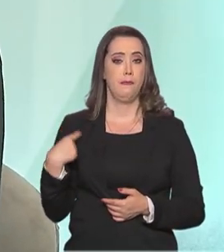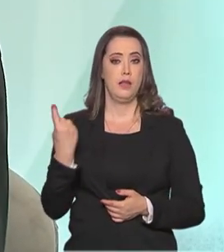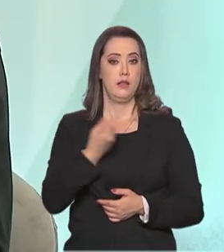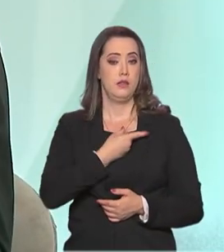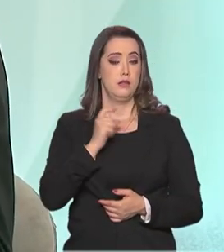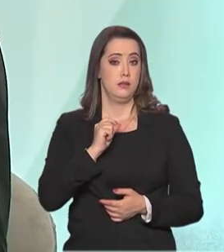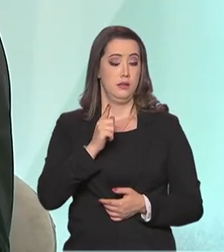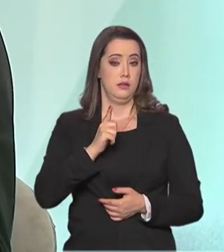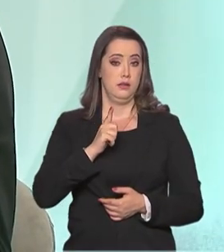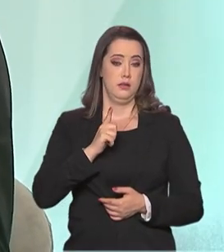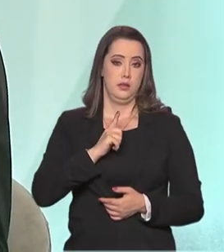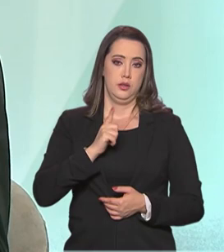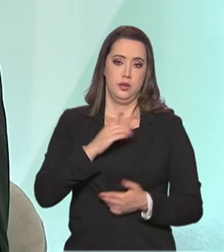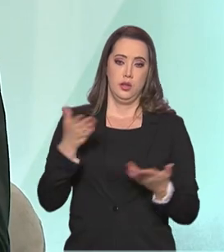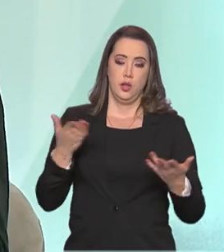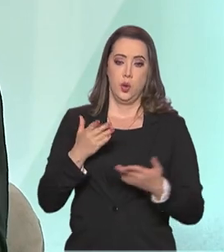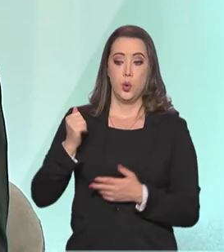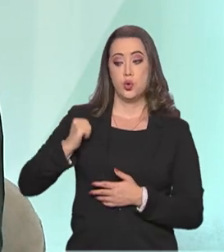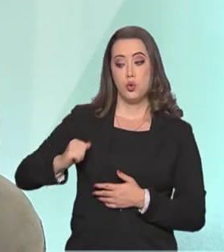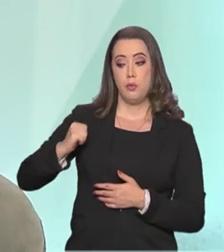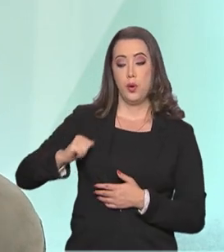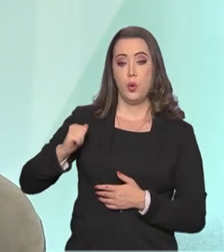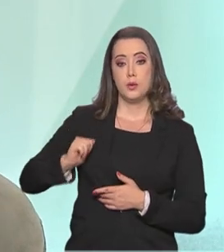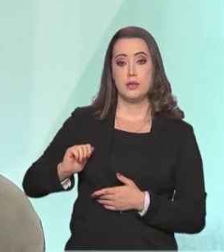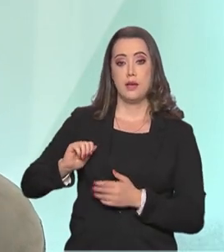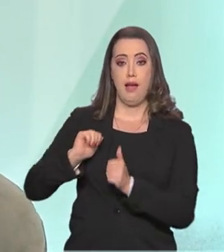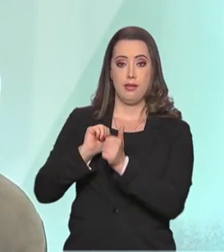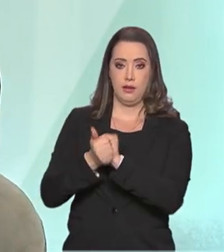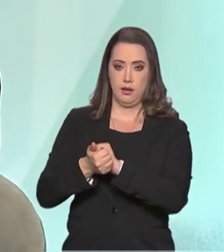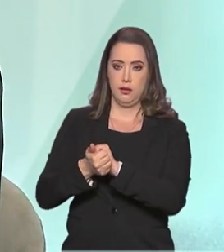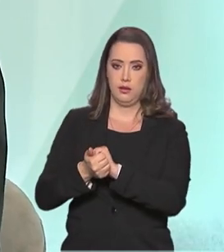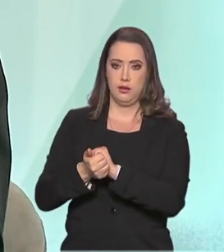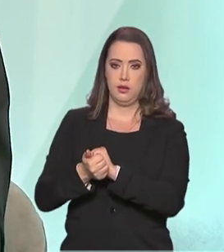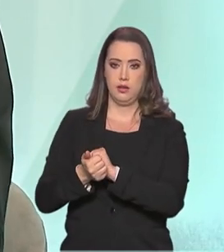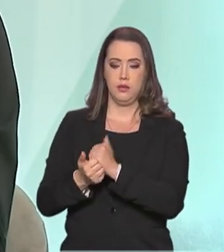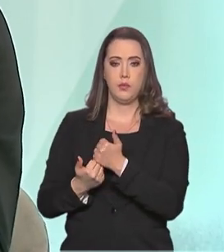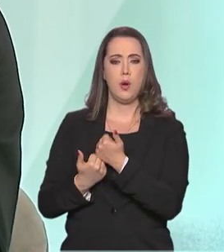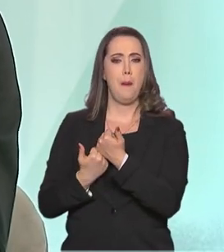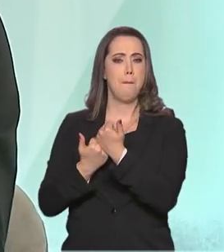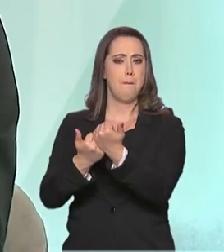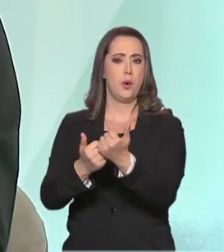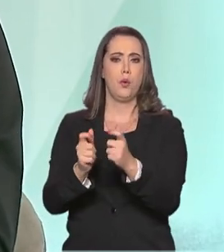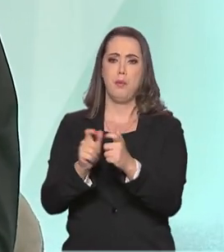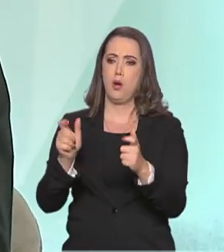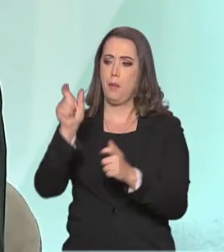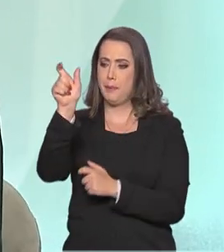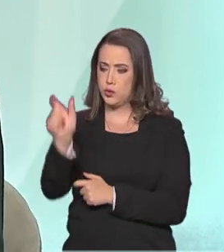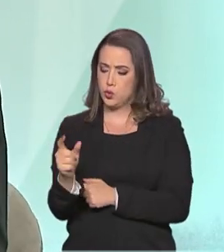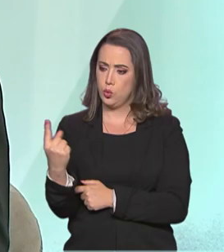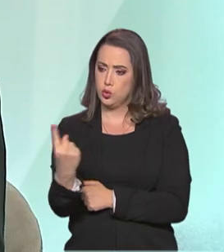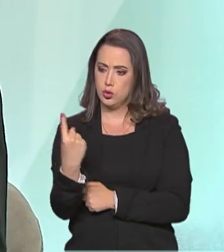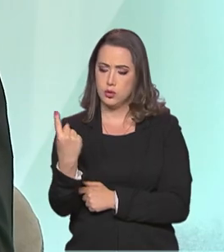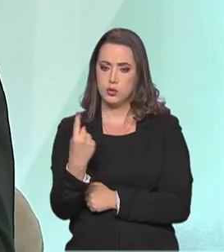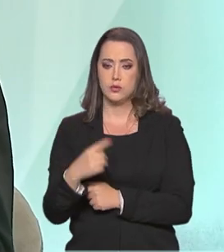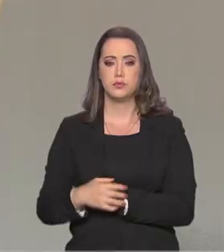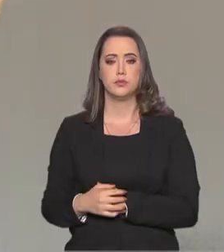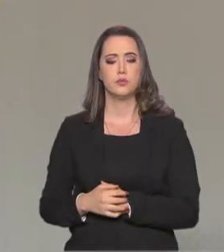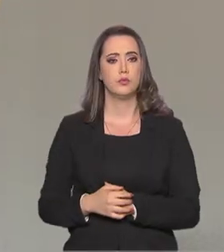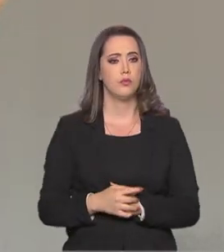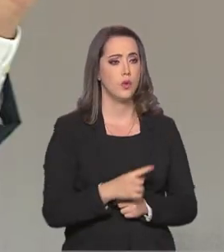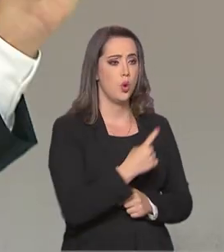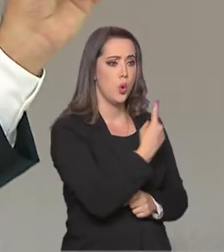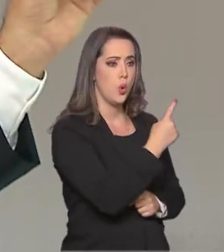A gente, o Bolsa Atleta, especificamente, como eu disse, o maior patrocínio direto ao atleta. 1,2